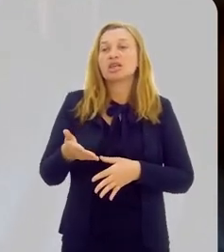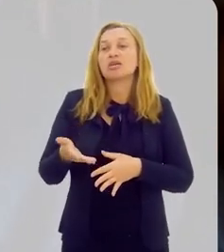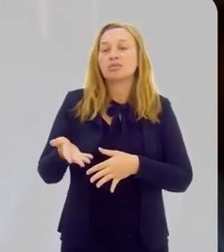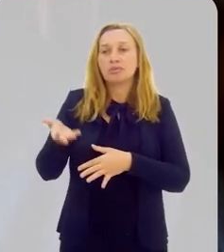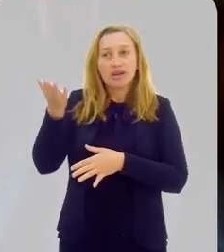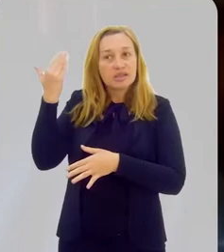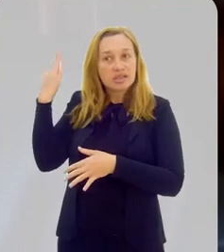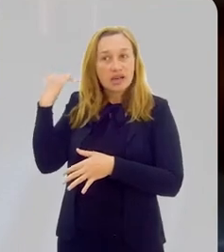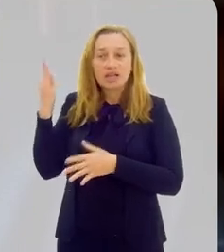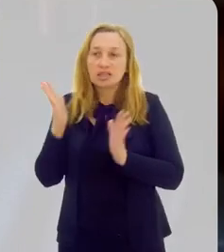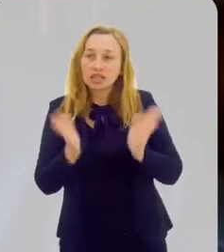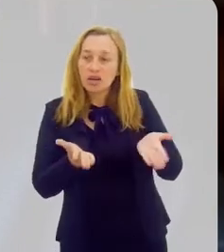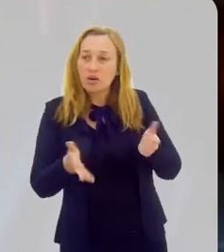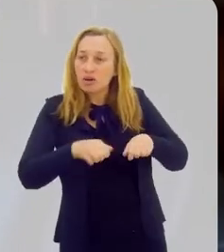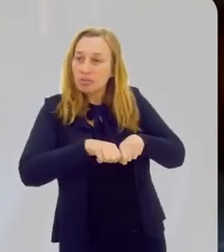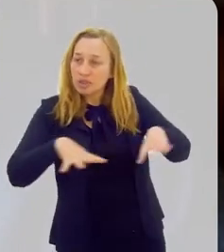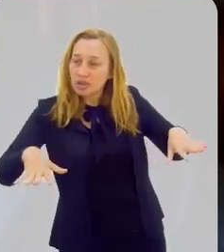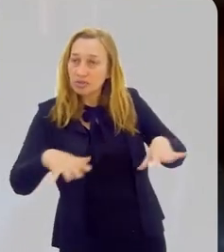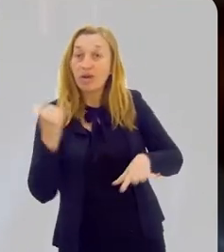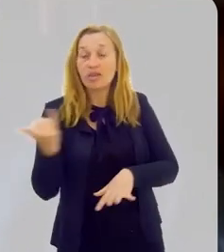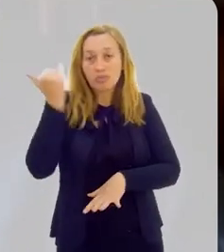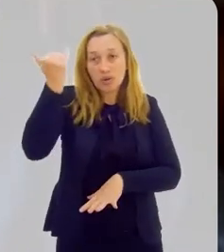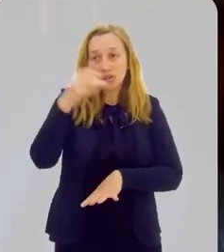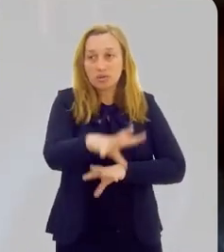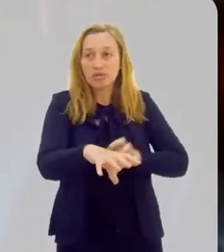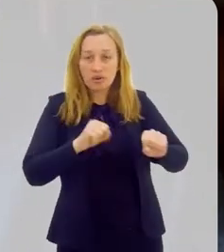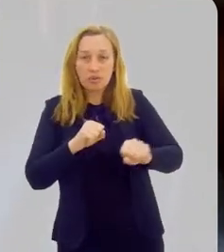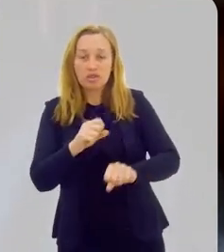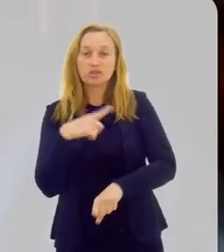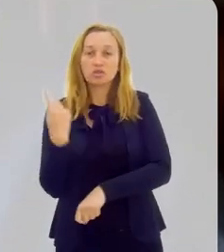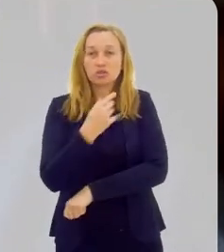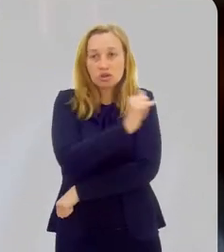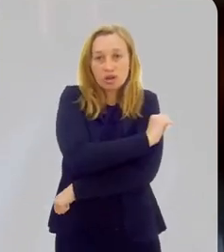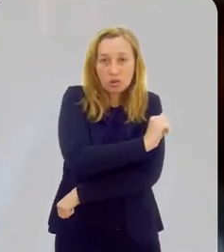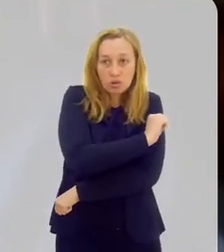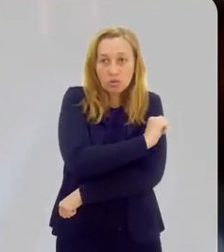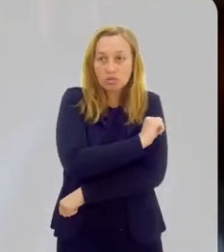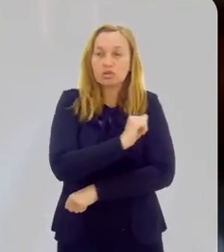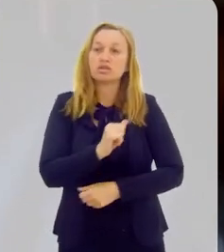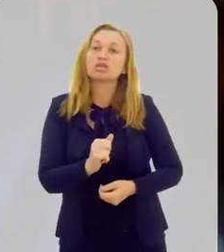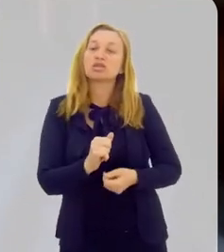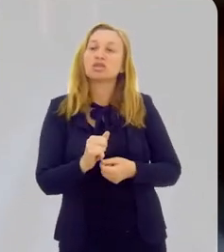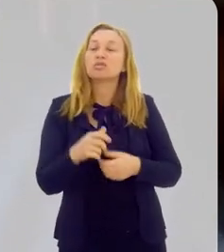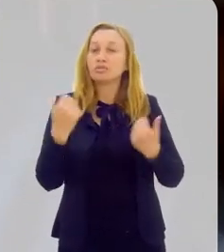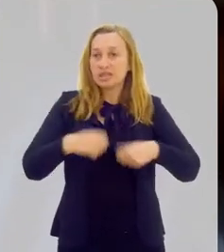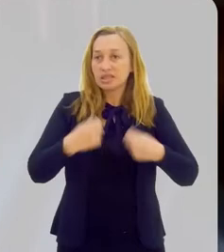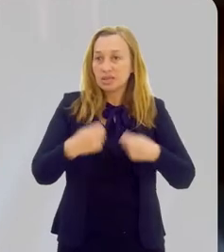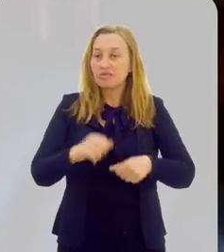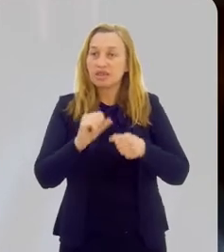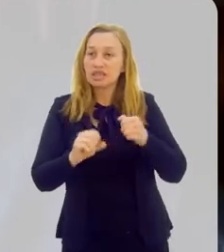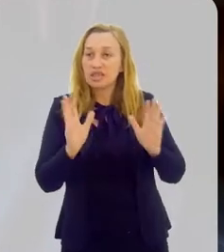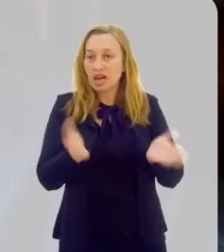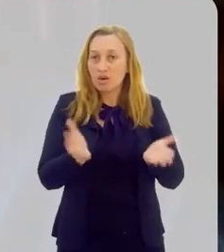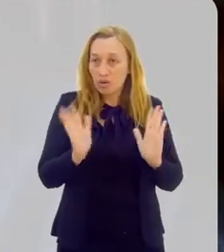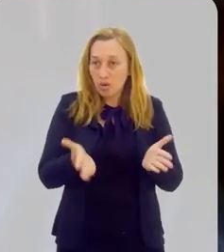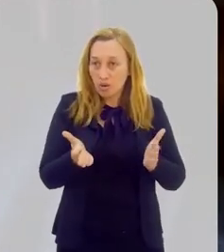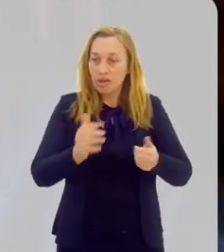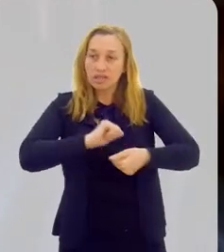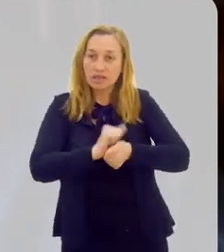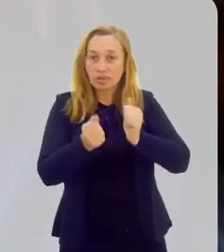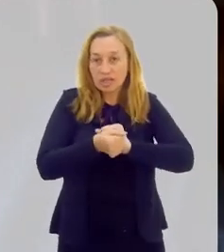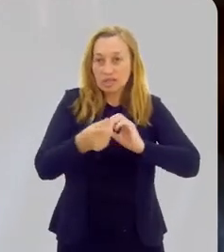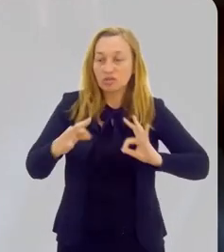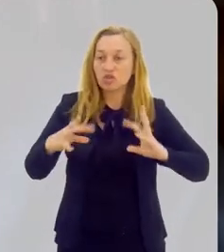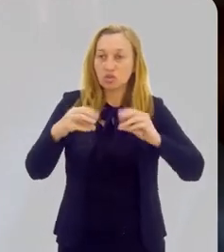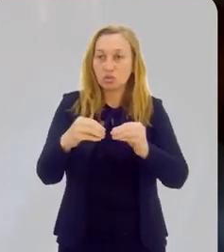já existiam, mas que vieram também na pandemia, elas são importantes para a formação dos nossos alunos. E essa é esclagem que a gente precisa fazer